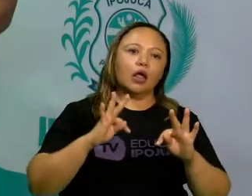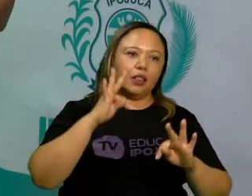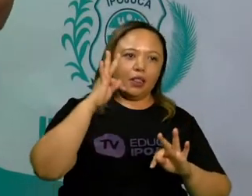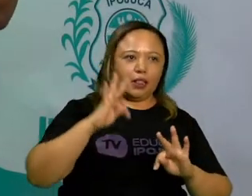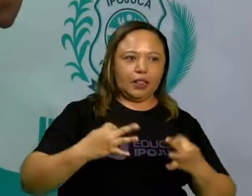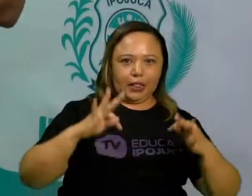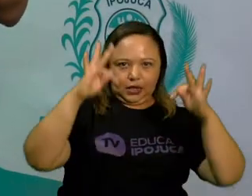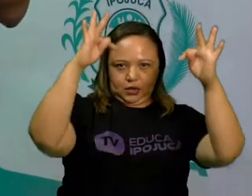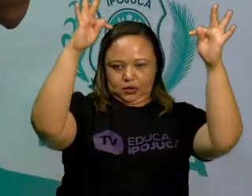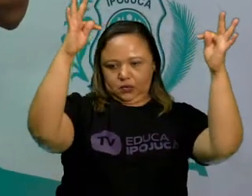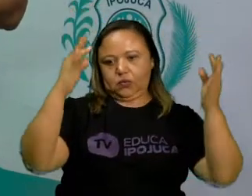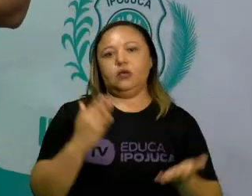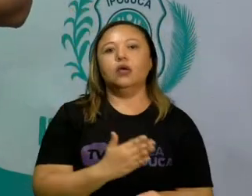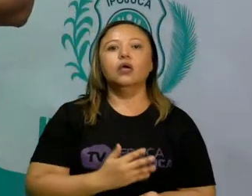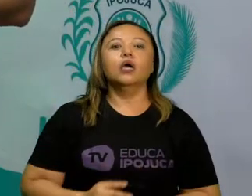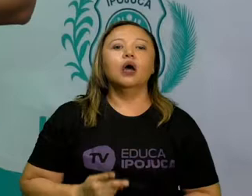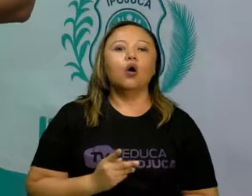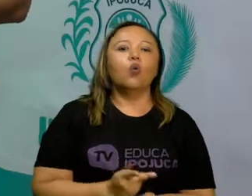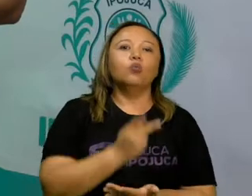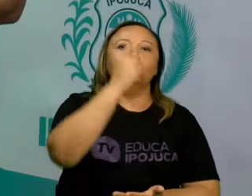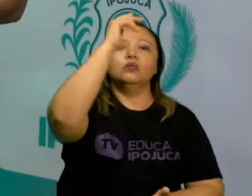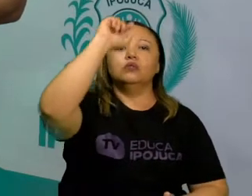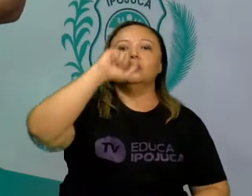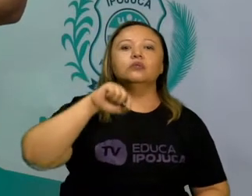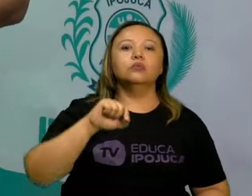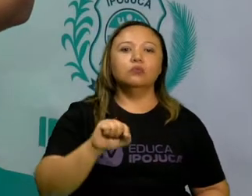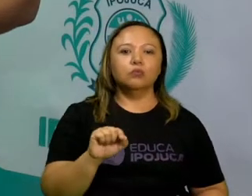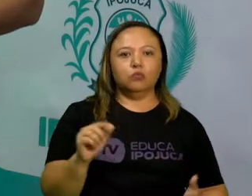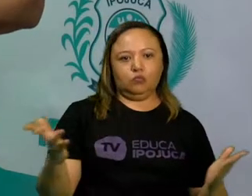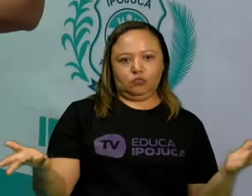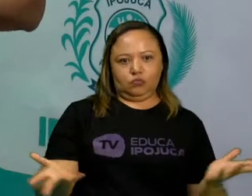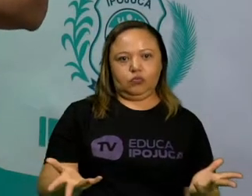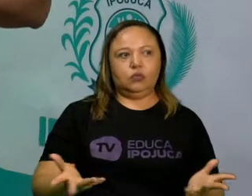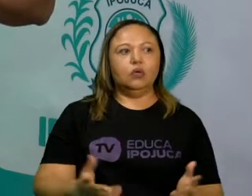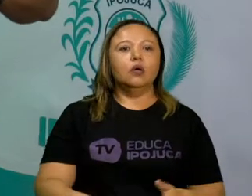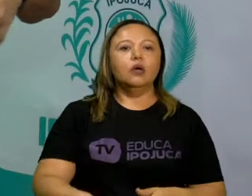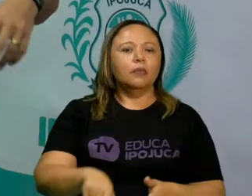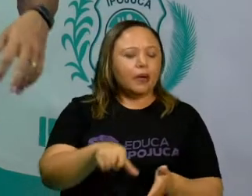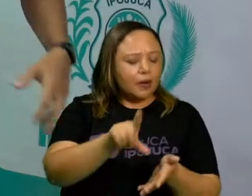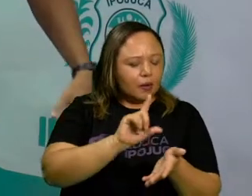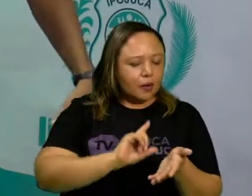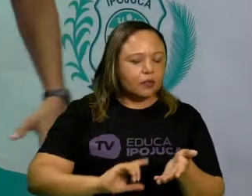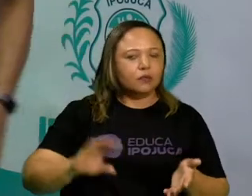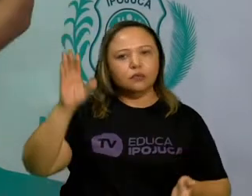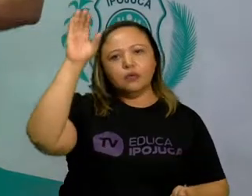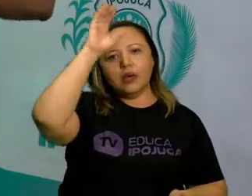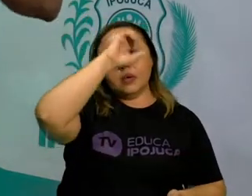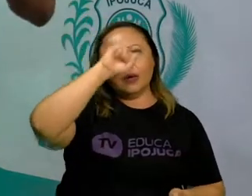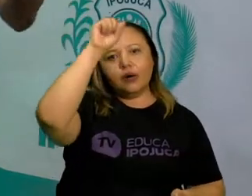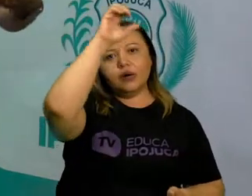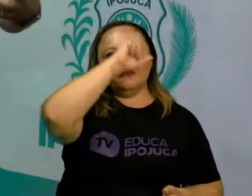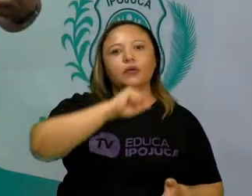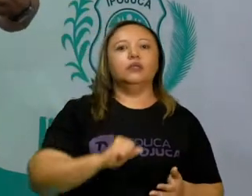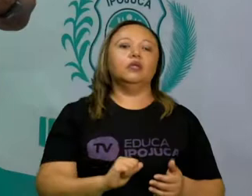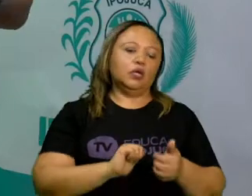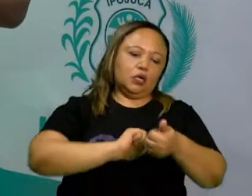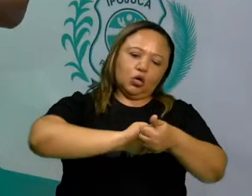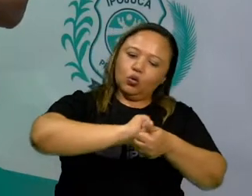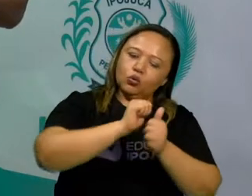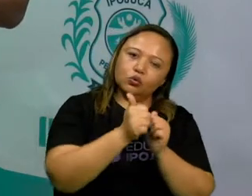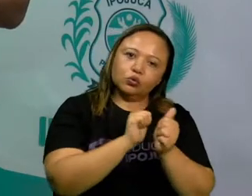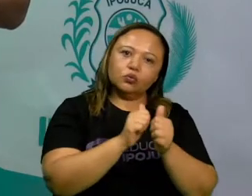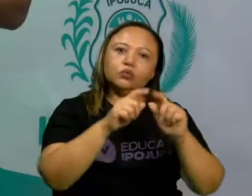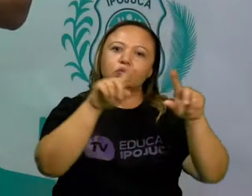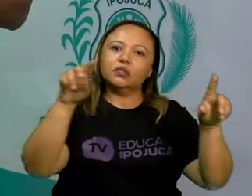esse avanço que se deu nos jogos de salão, vamos primeiramente entender o jogo de salão